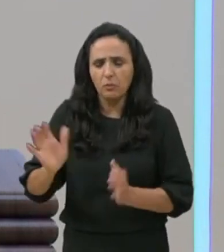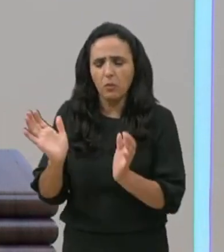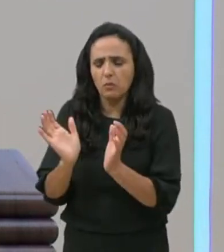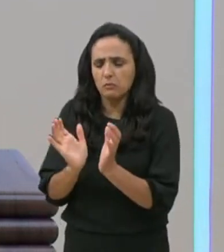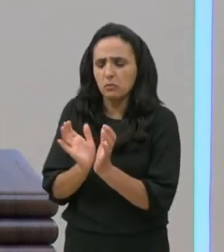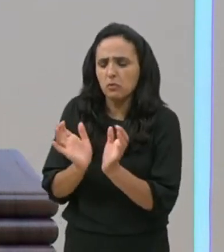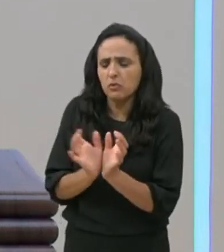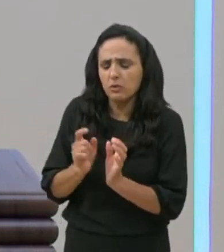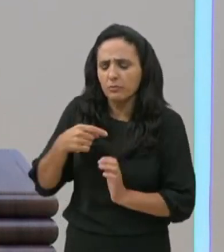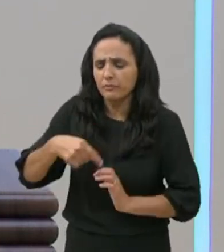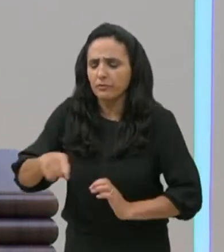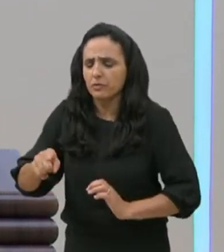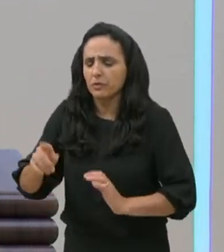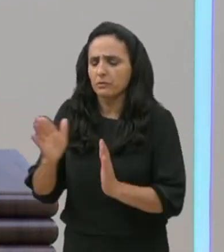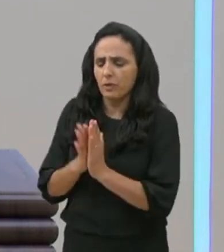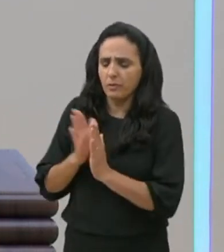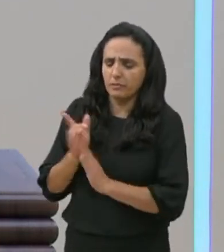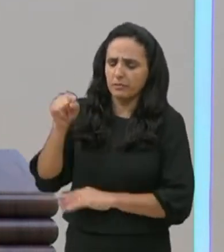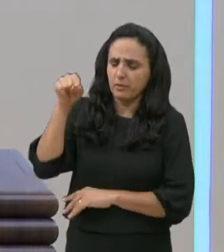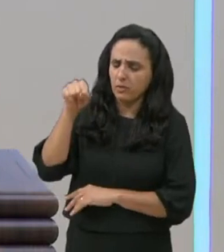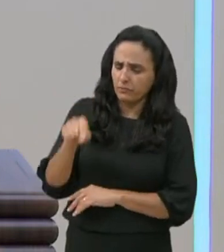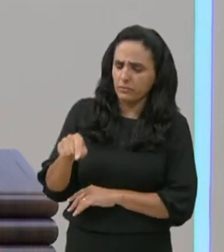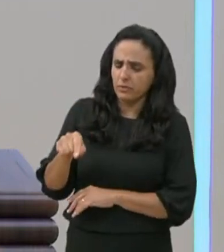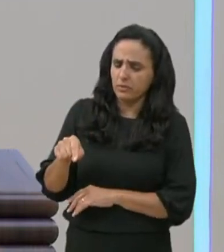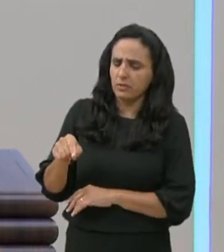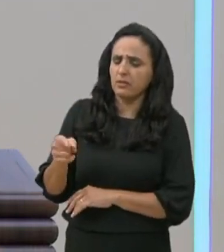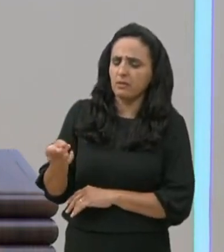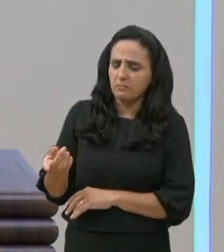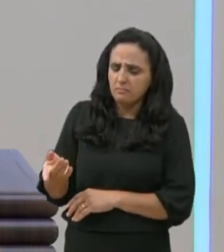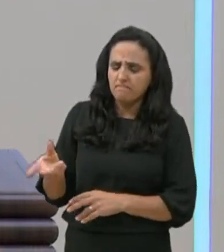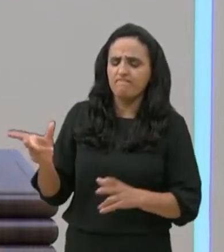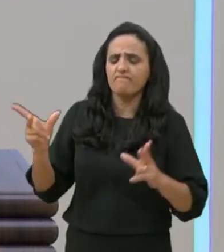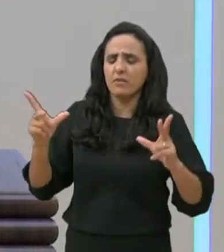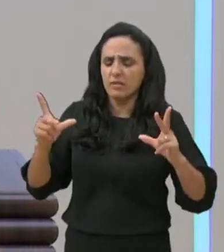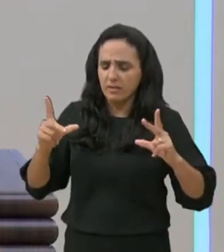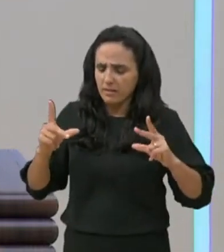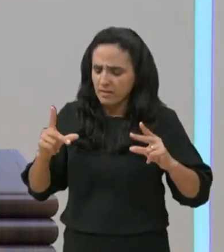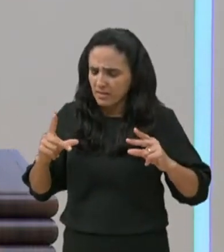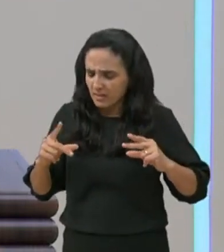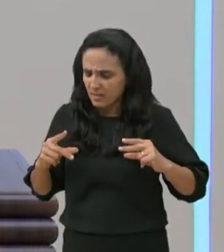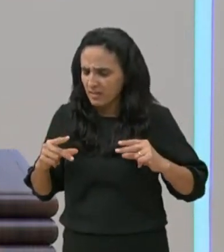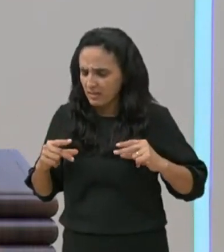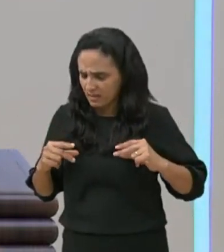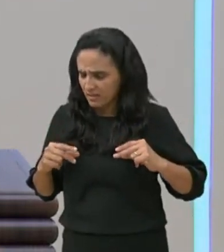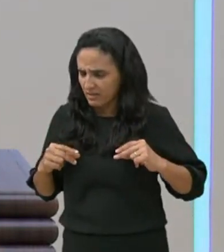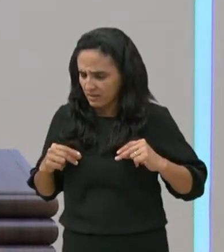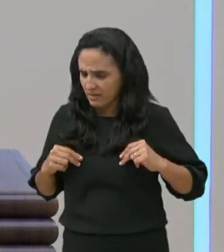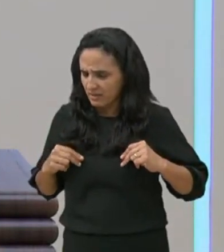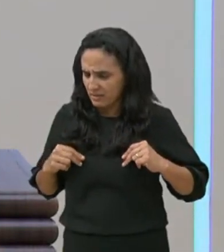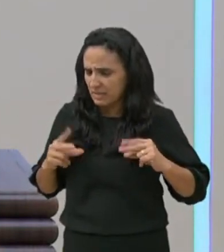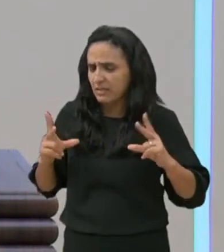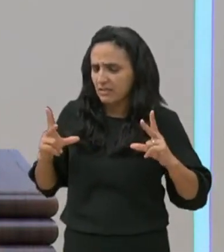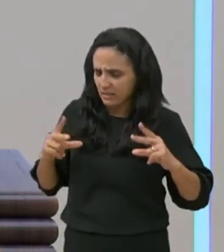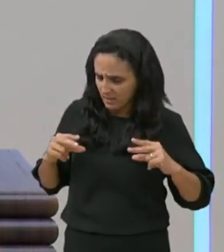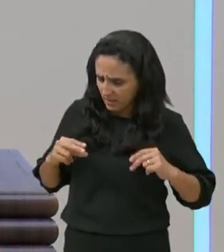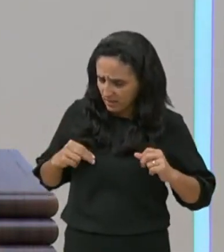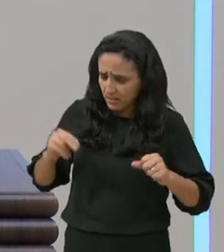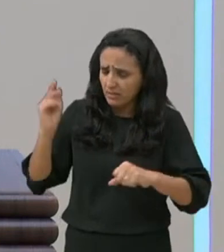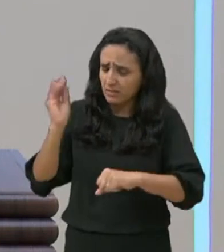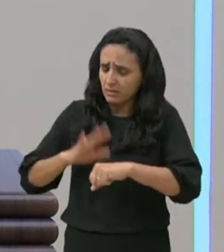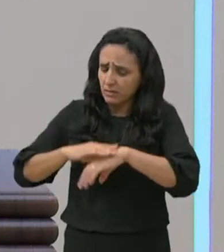dizem, ele é digno, porque ele é digno, ele não é da nossa nacionalidade,